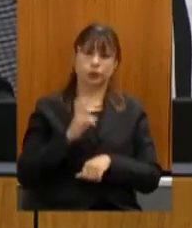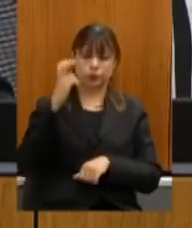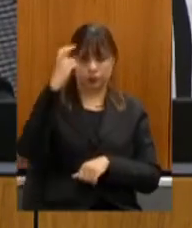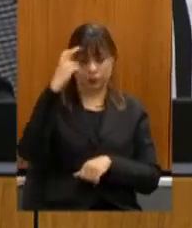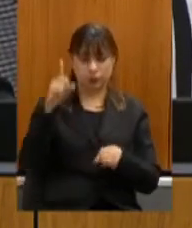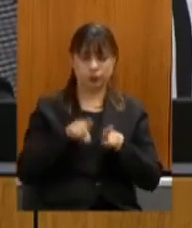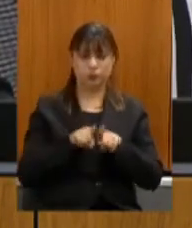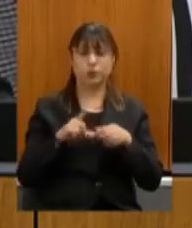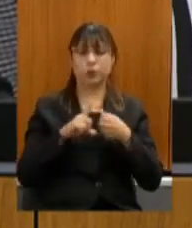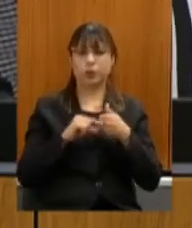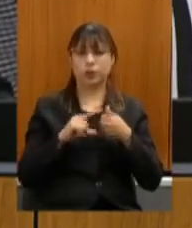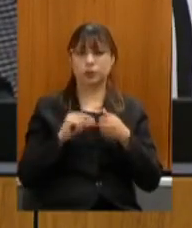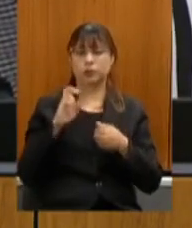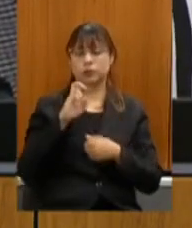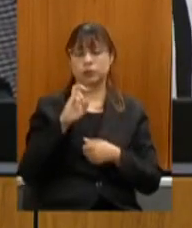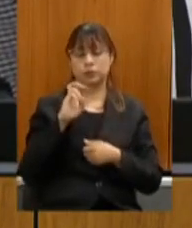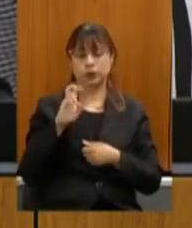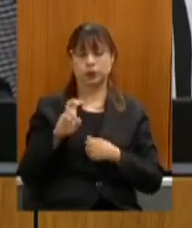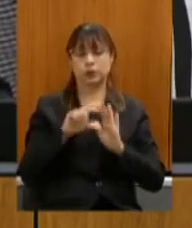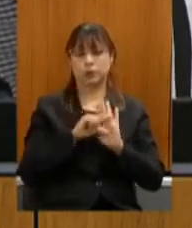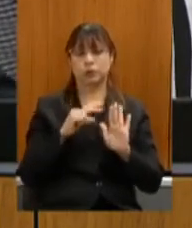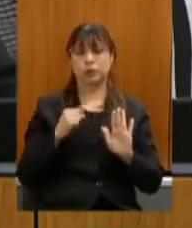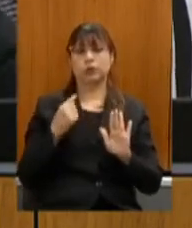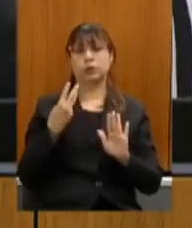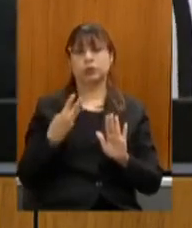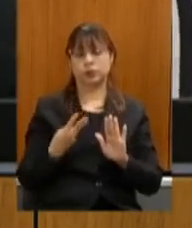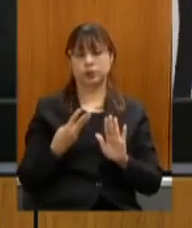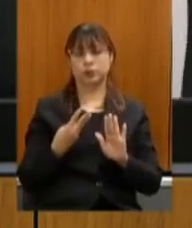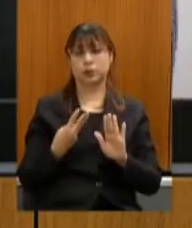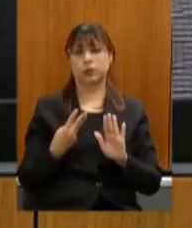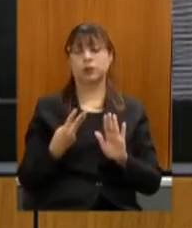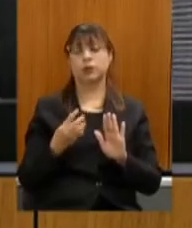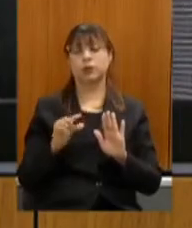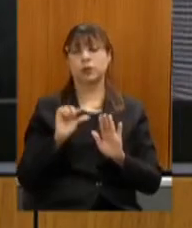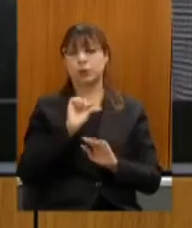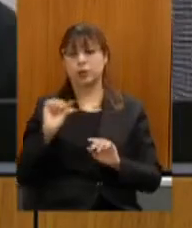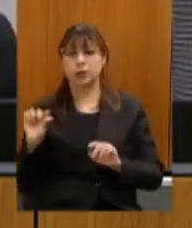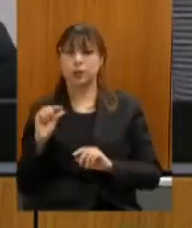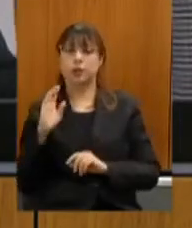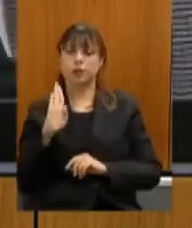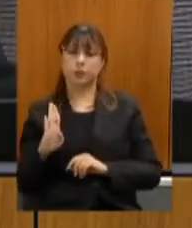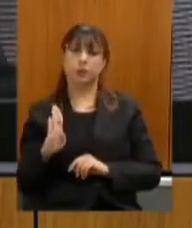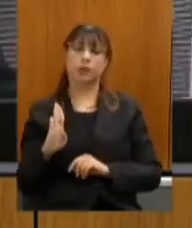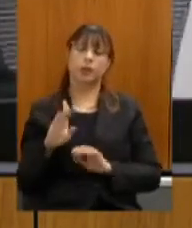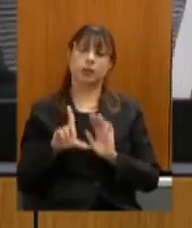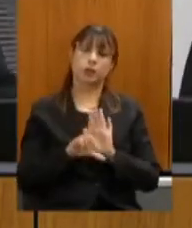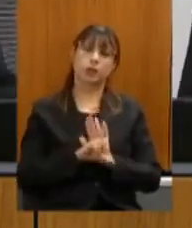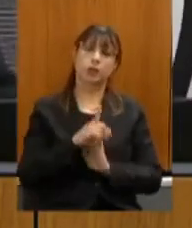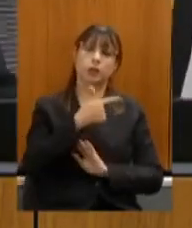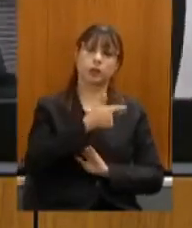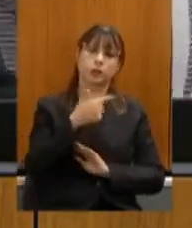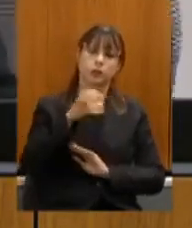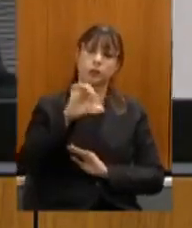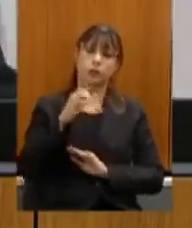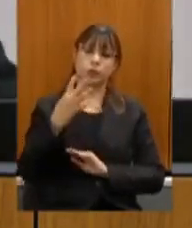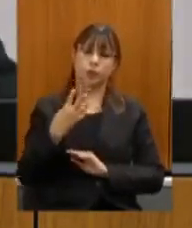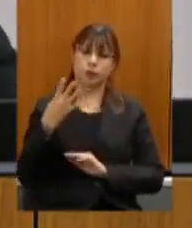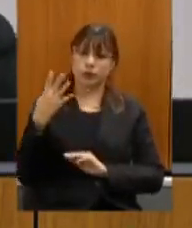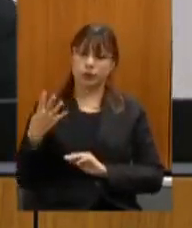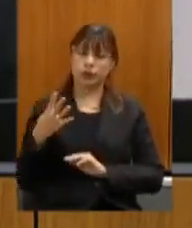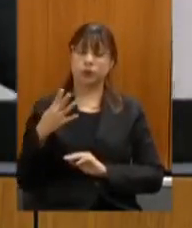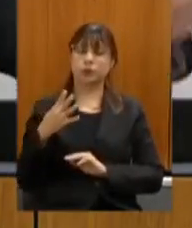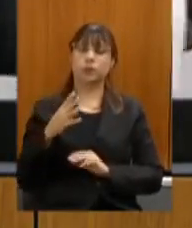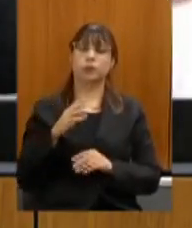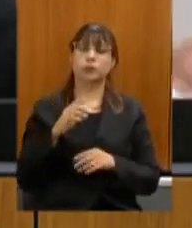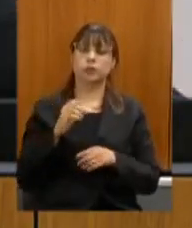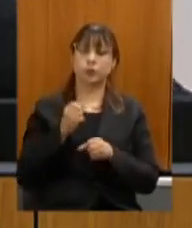no artigo quinto do parágrafo terceiro da linha b da lei estadual 22 944 de 15 de 1 de